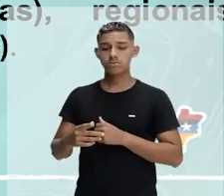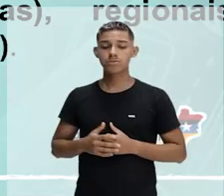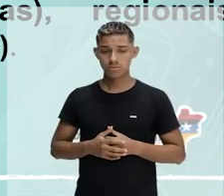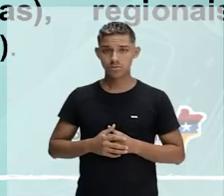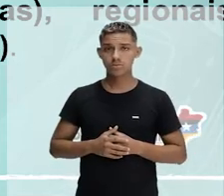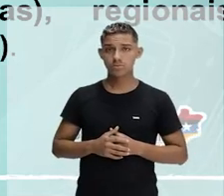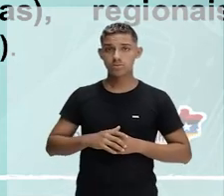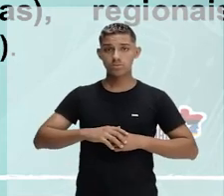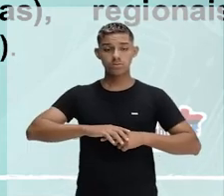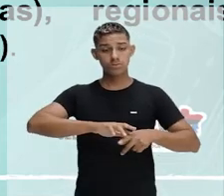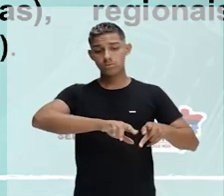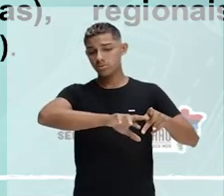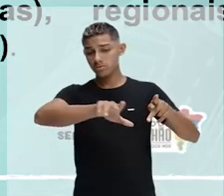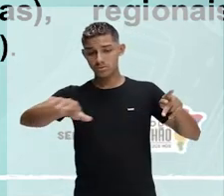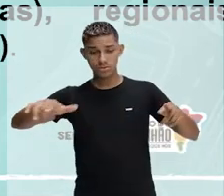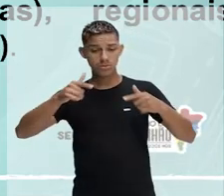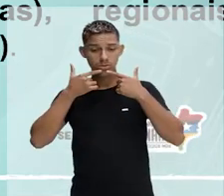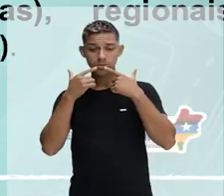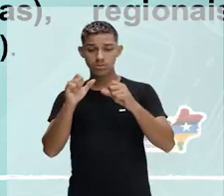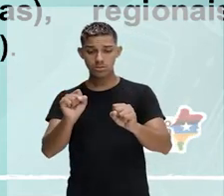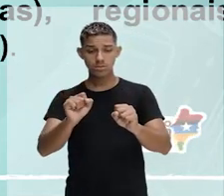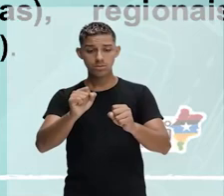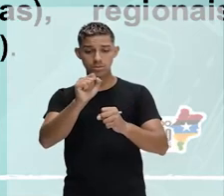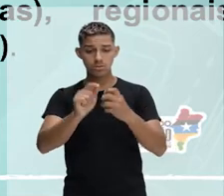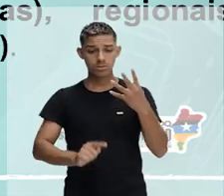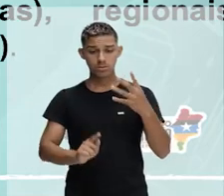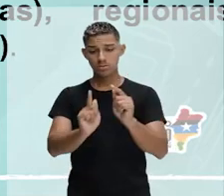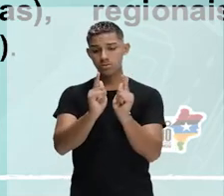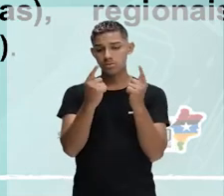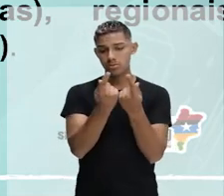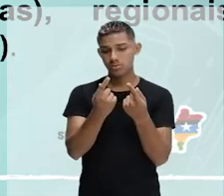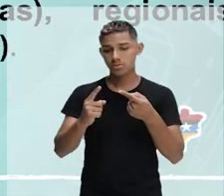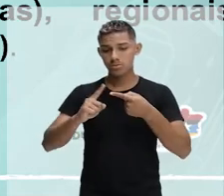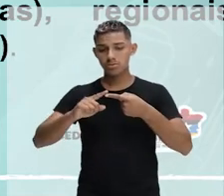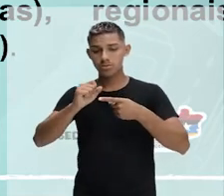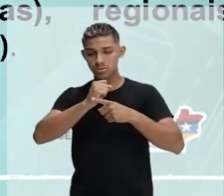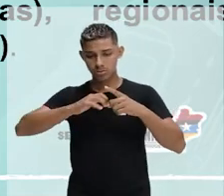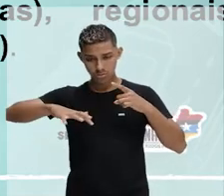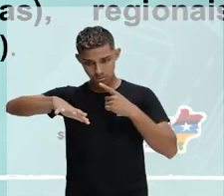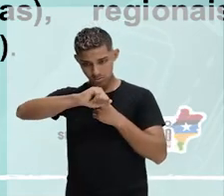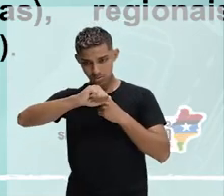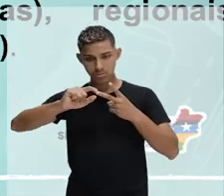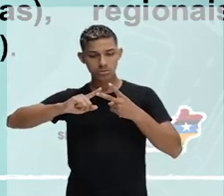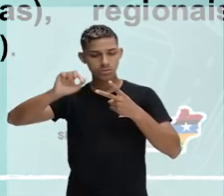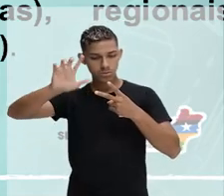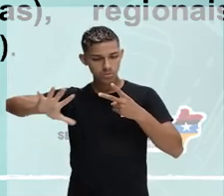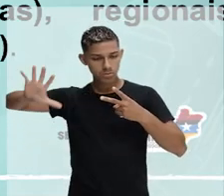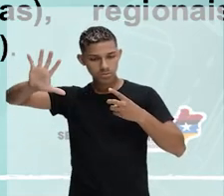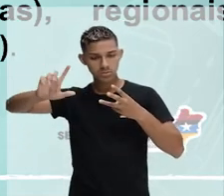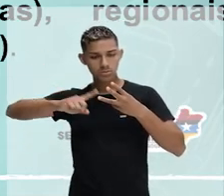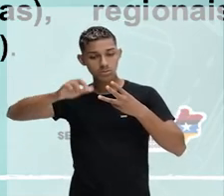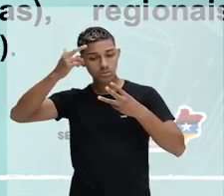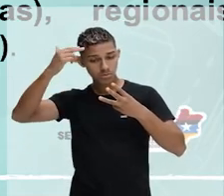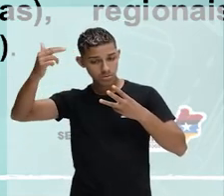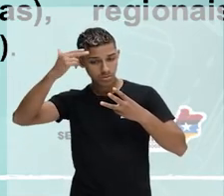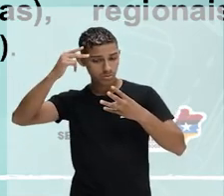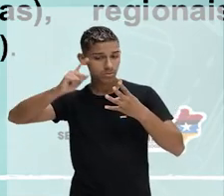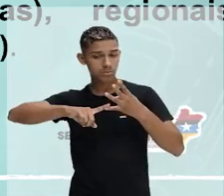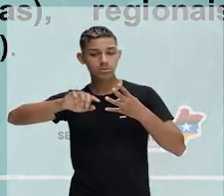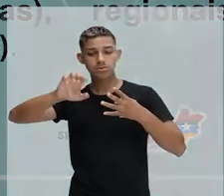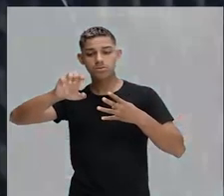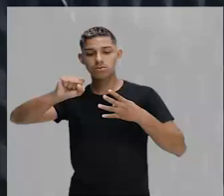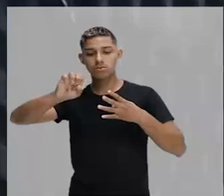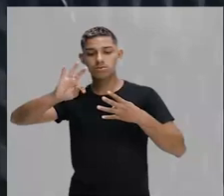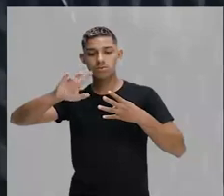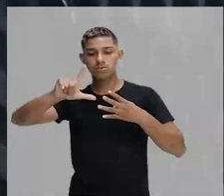As variações linguísticas diferenciam-se em quatro grupos. As sociais, regionais, históricas e estilísticas.